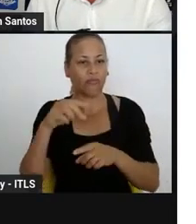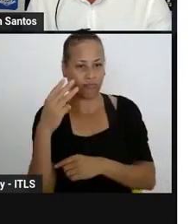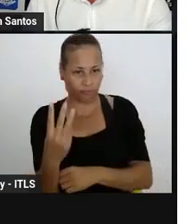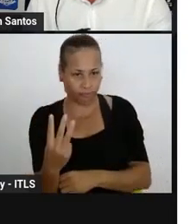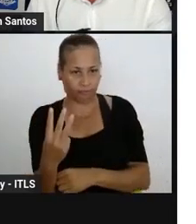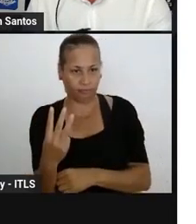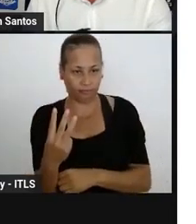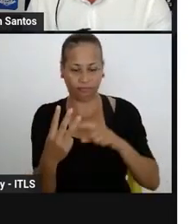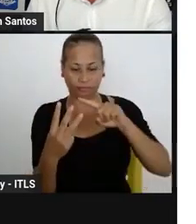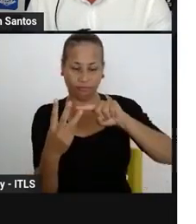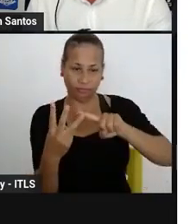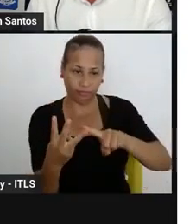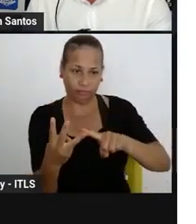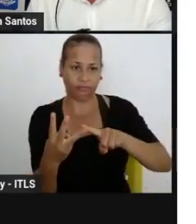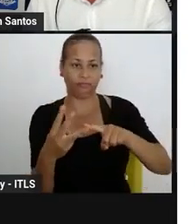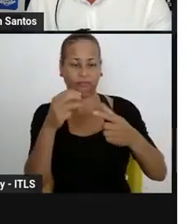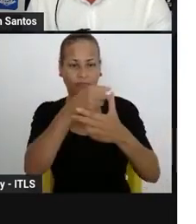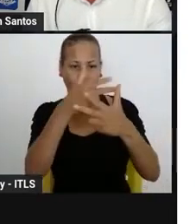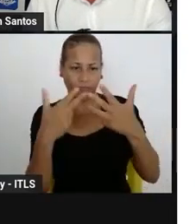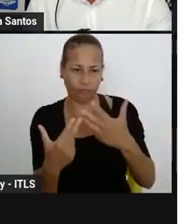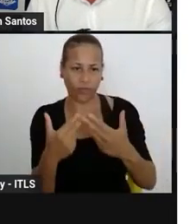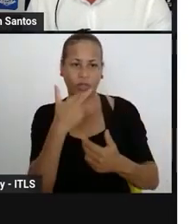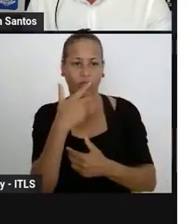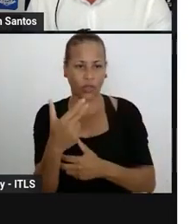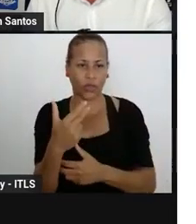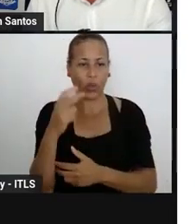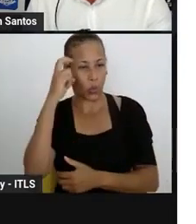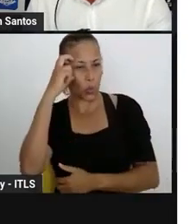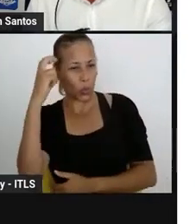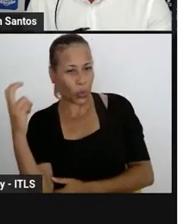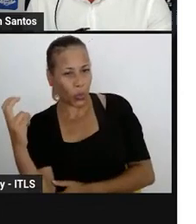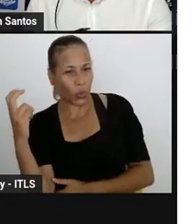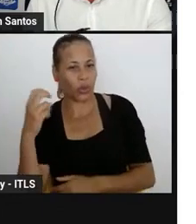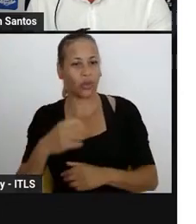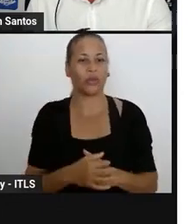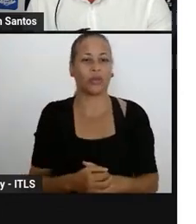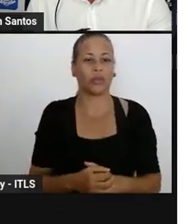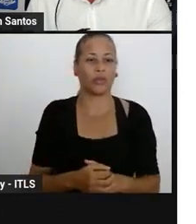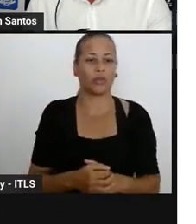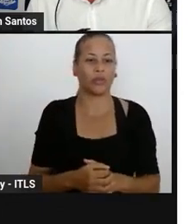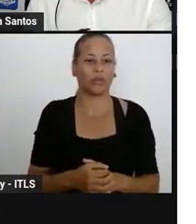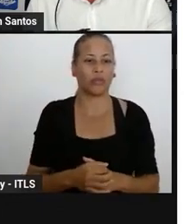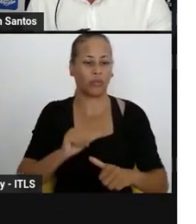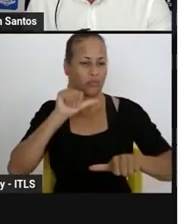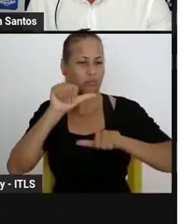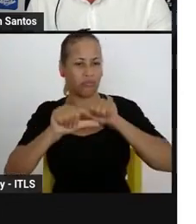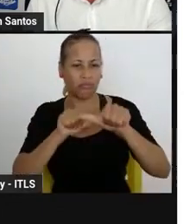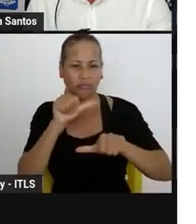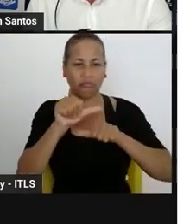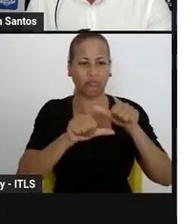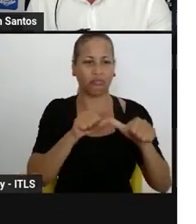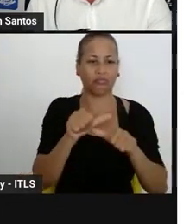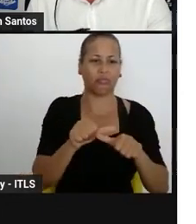ter a reflexão sobre a cultura e o hibridismo culturais, mudança dos pontos de referência do aluno para